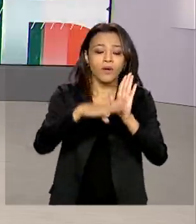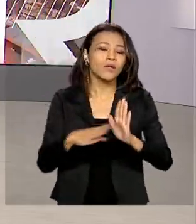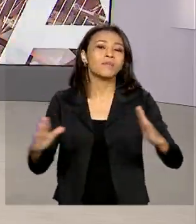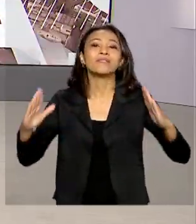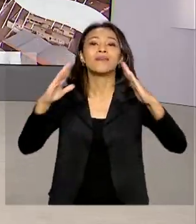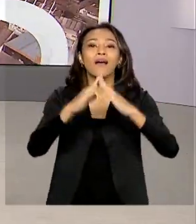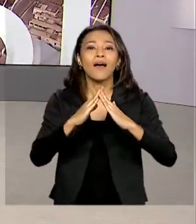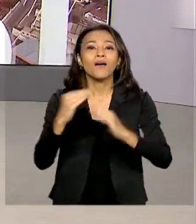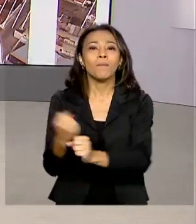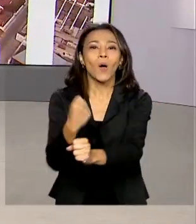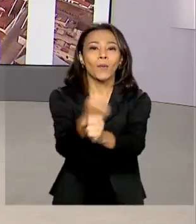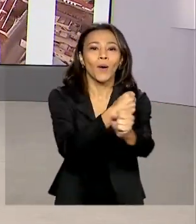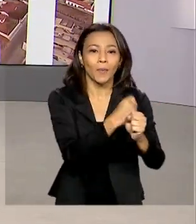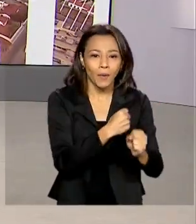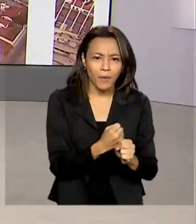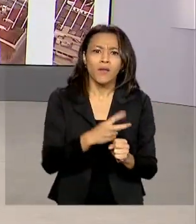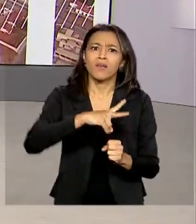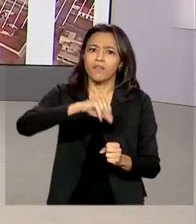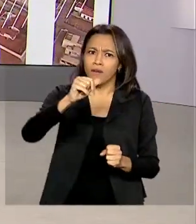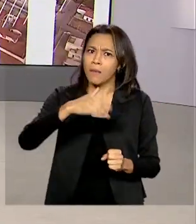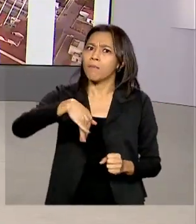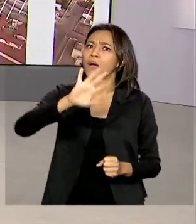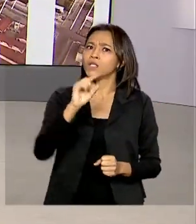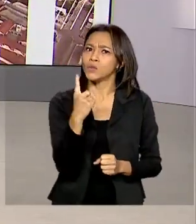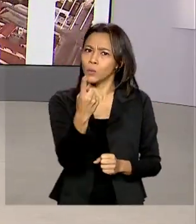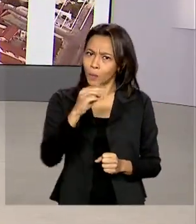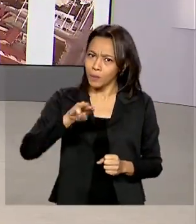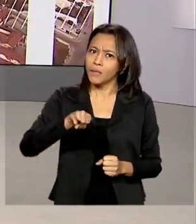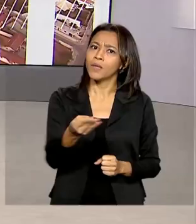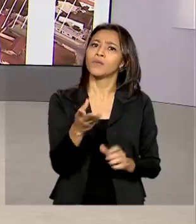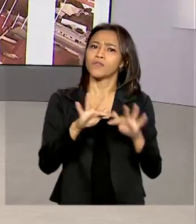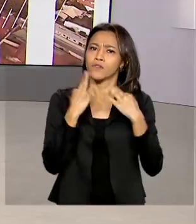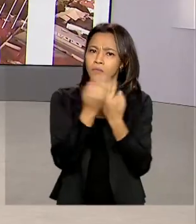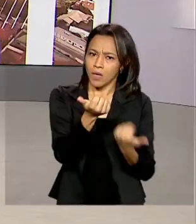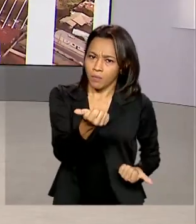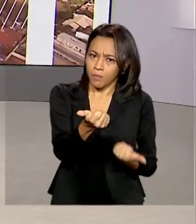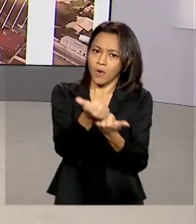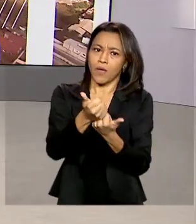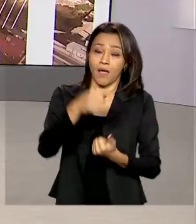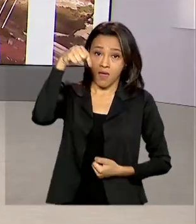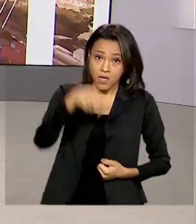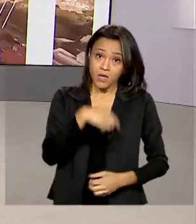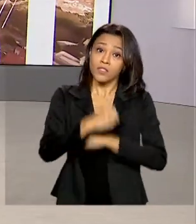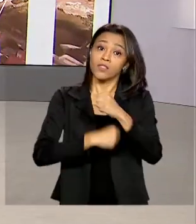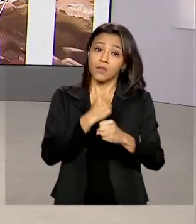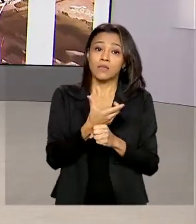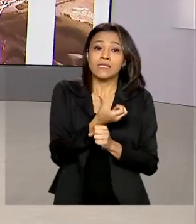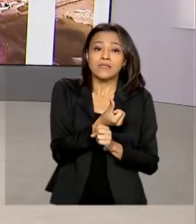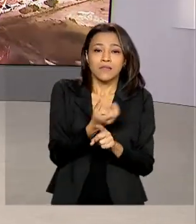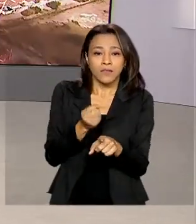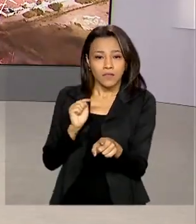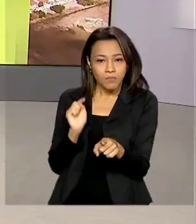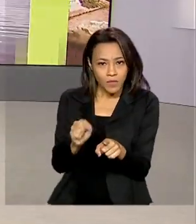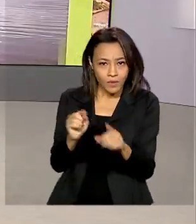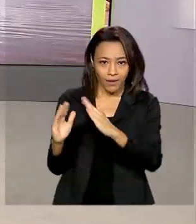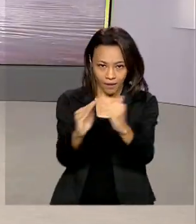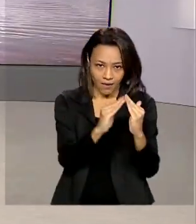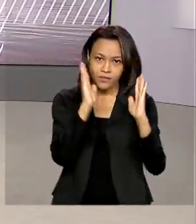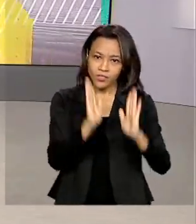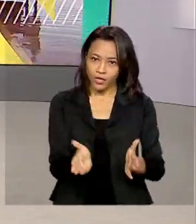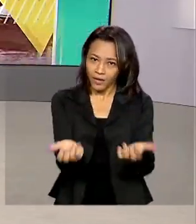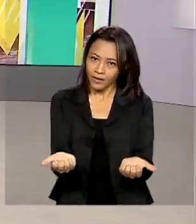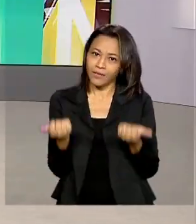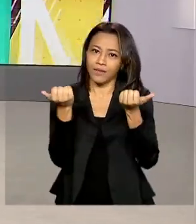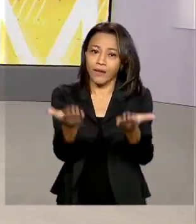Amarela, que deve atender mais de um milhão de famílias. Neste ano, 600 mil moradias já foram entregues. Na sexta-feira, o